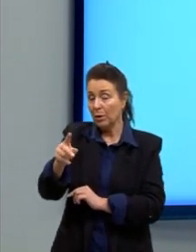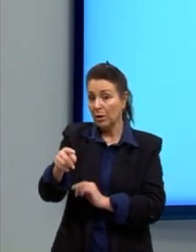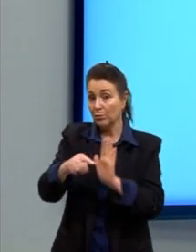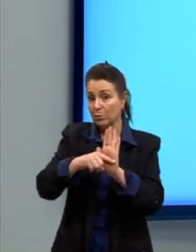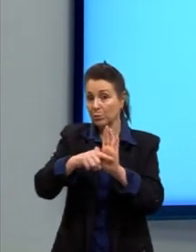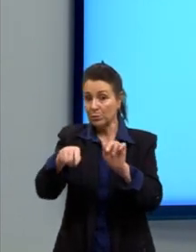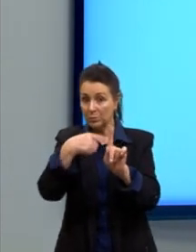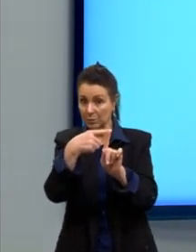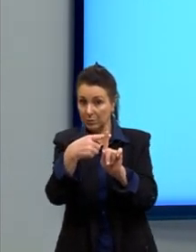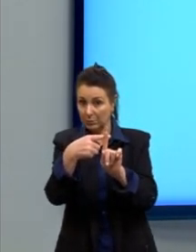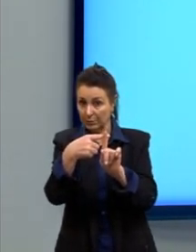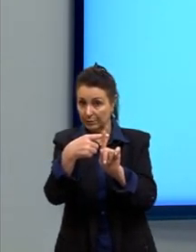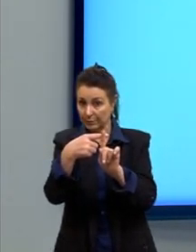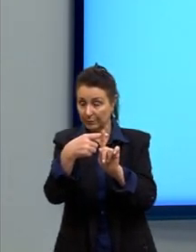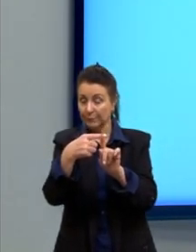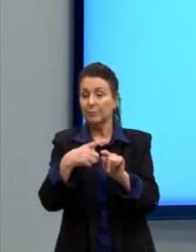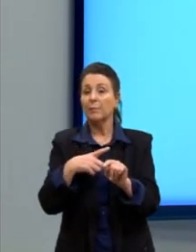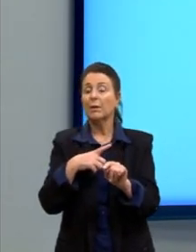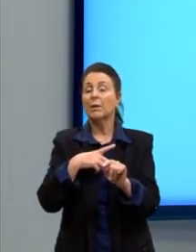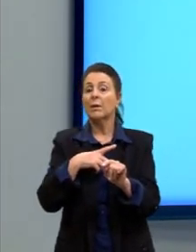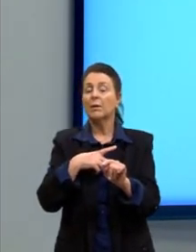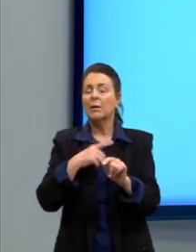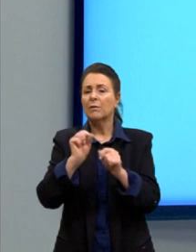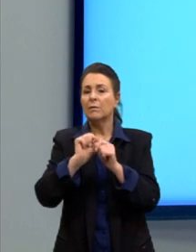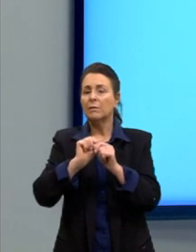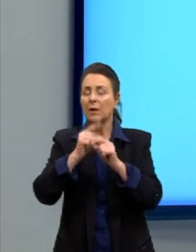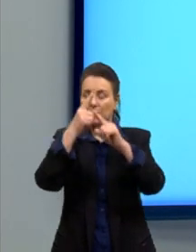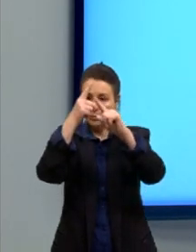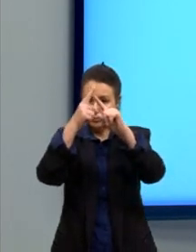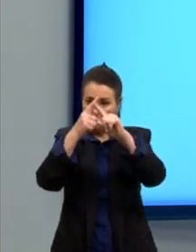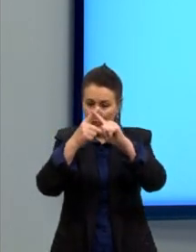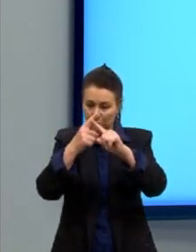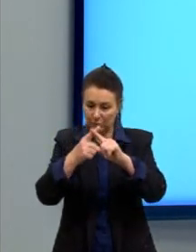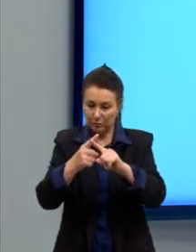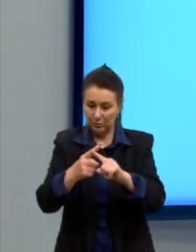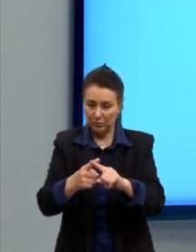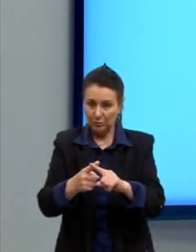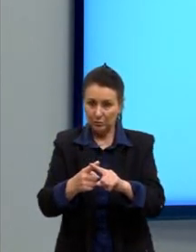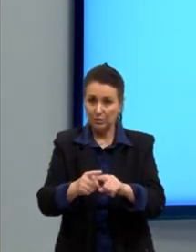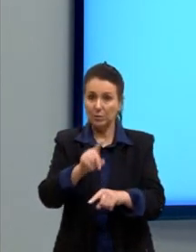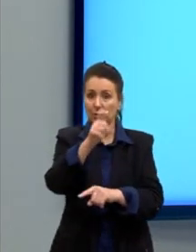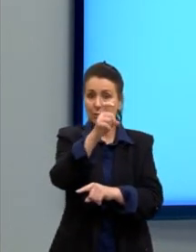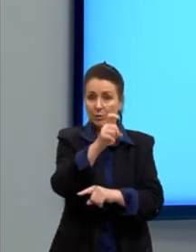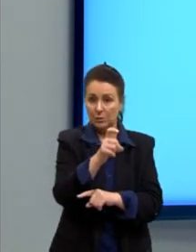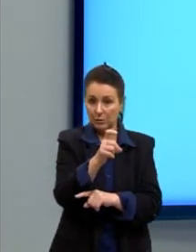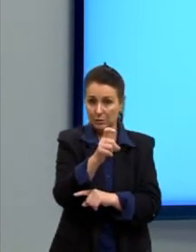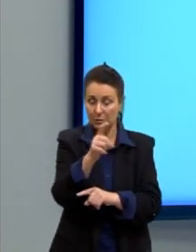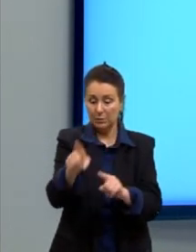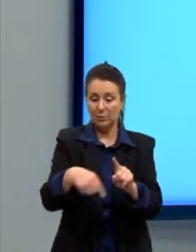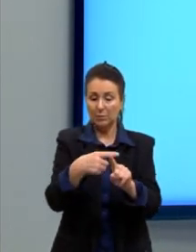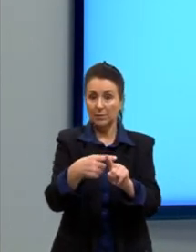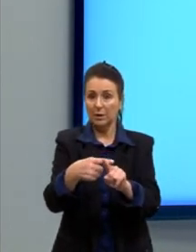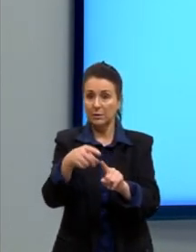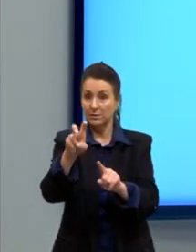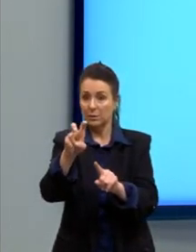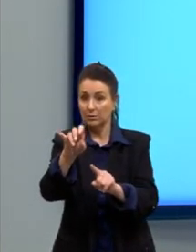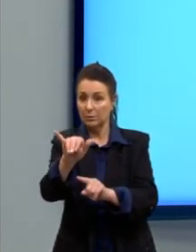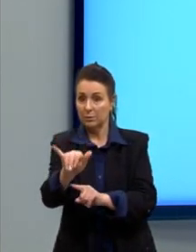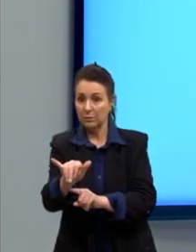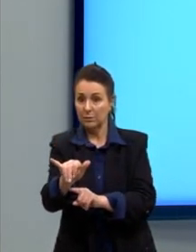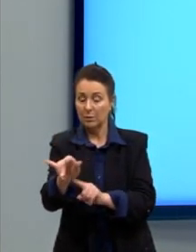chegaríamos no seguinte, fazendo todas as multiplicações. X mais 5Y